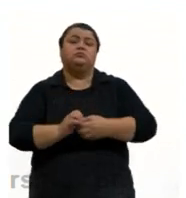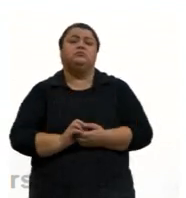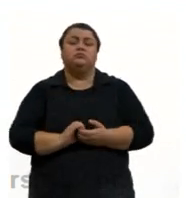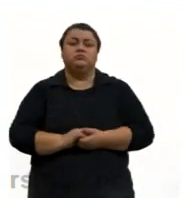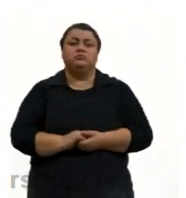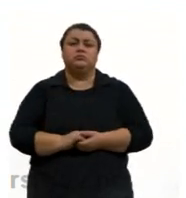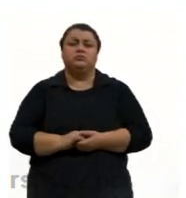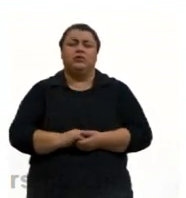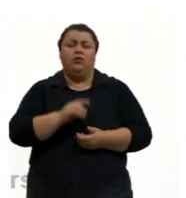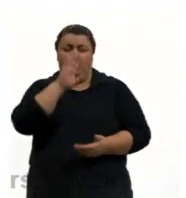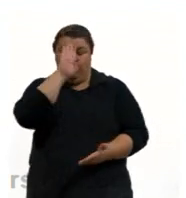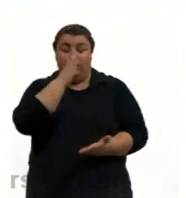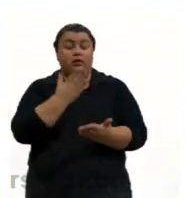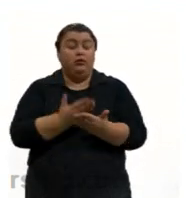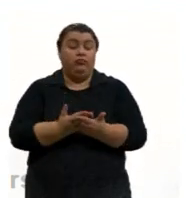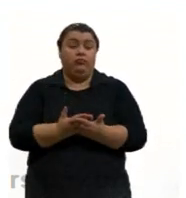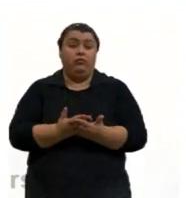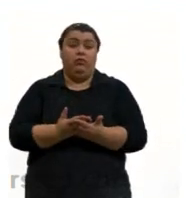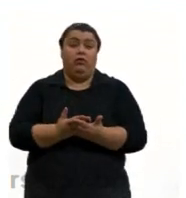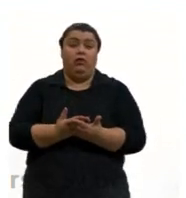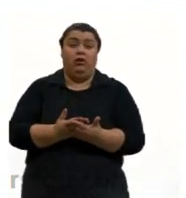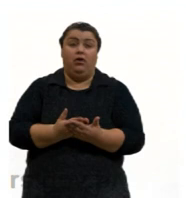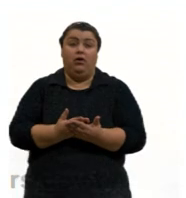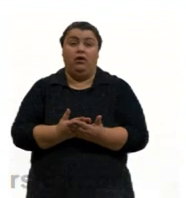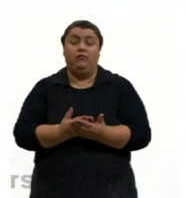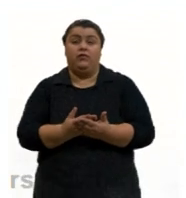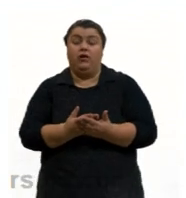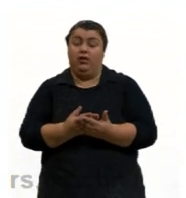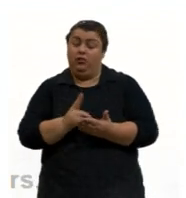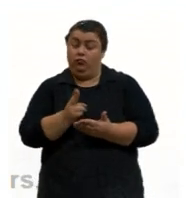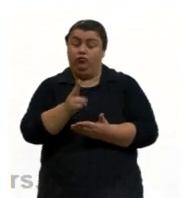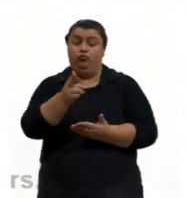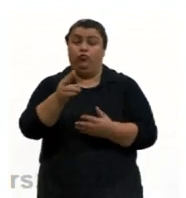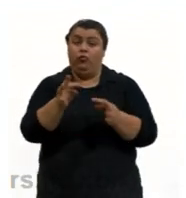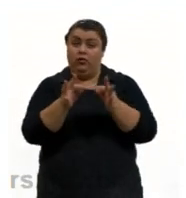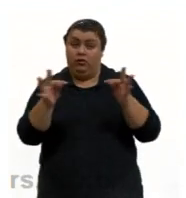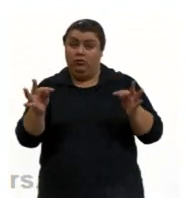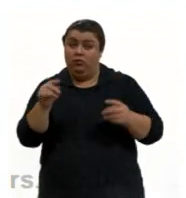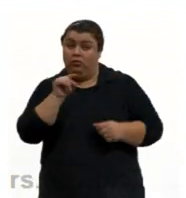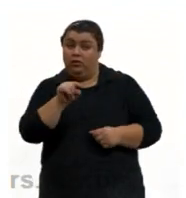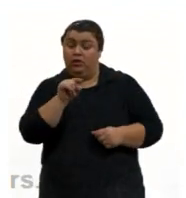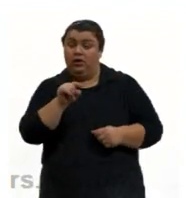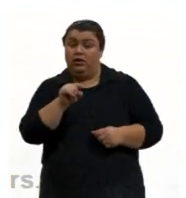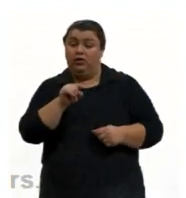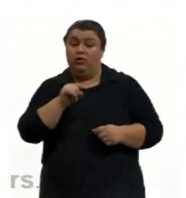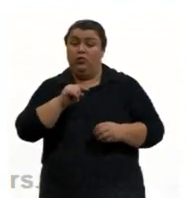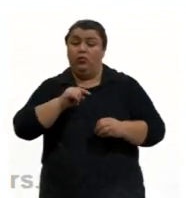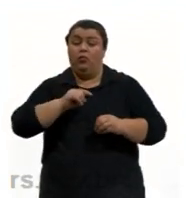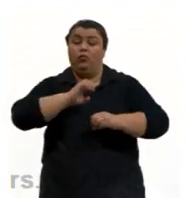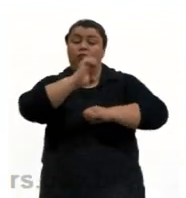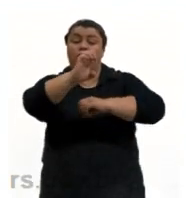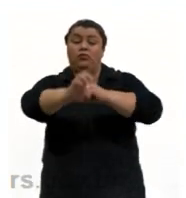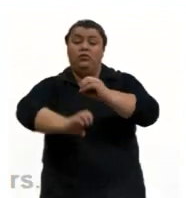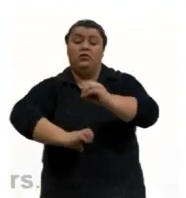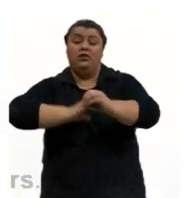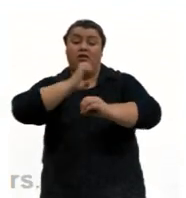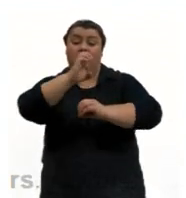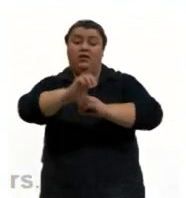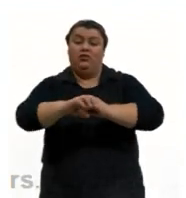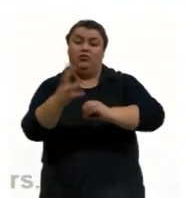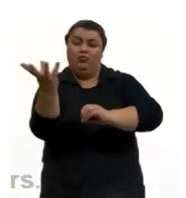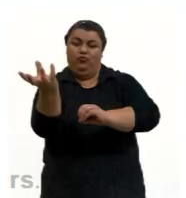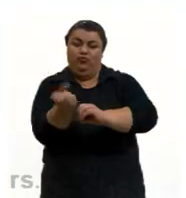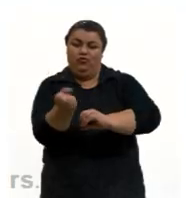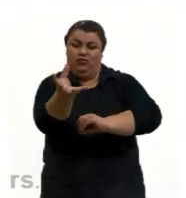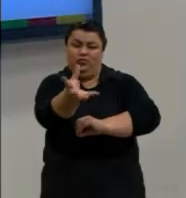Então, ele acreditava, ele seguiu a teoria dele, que os elétrons, eles poderiam absorver fótons.